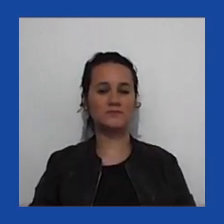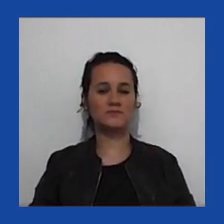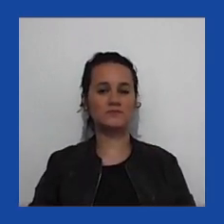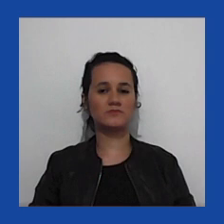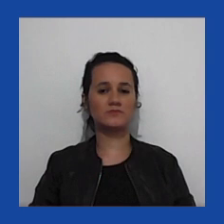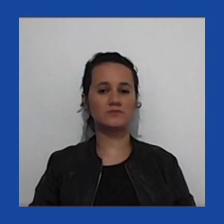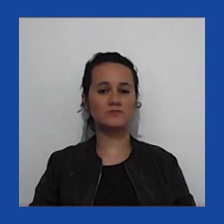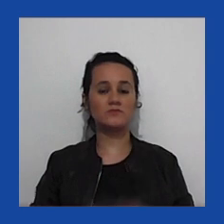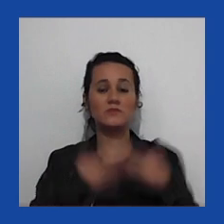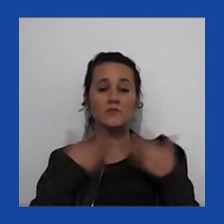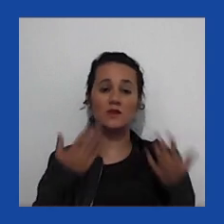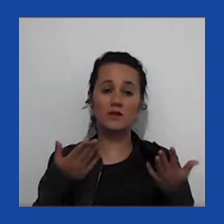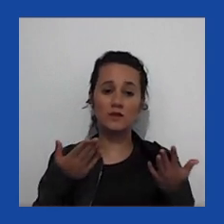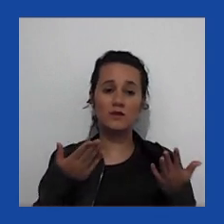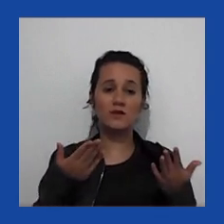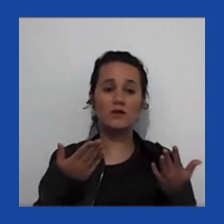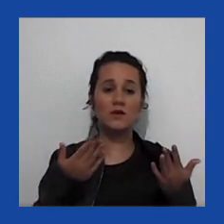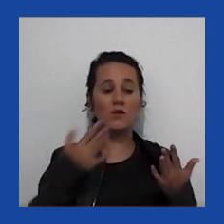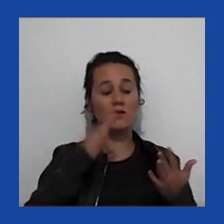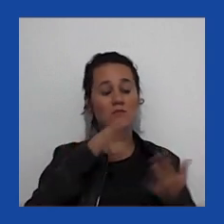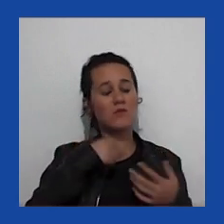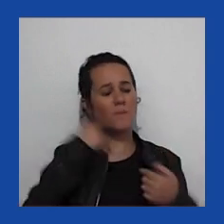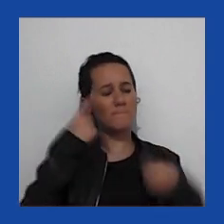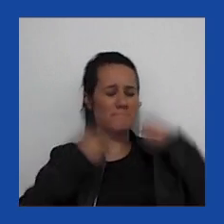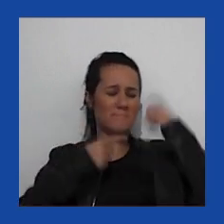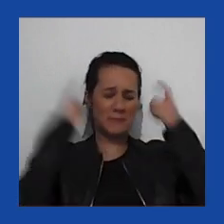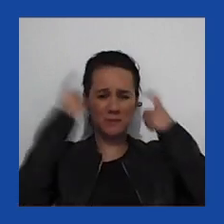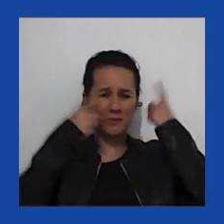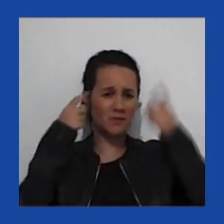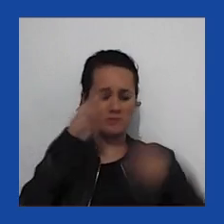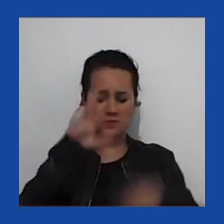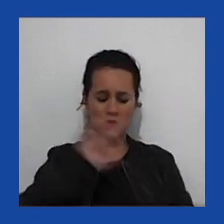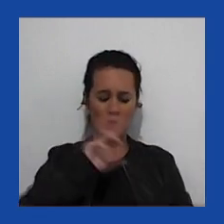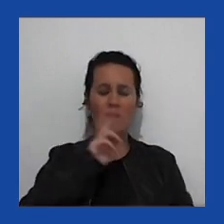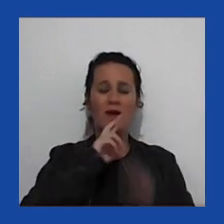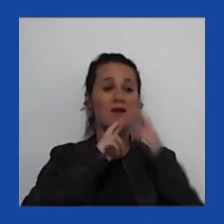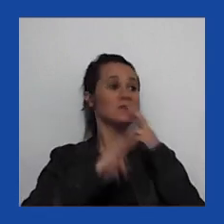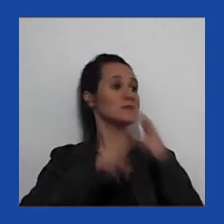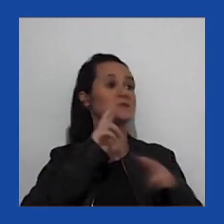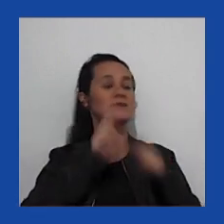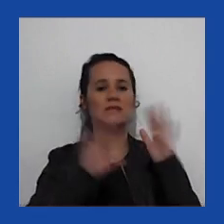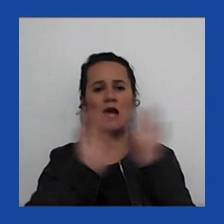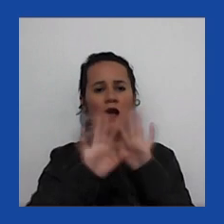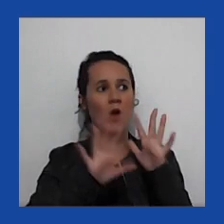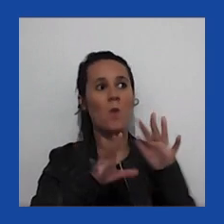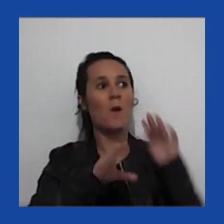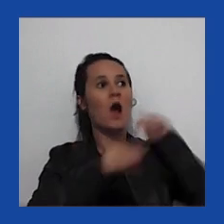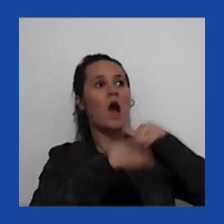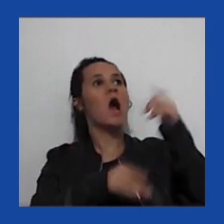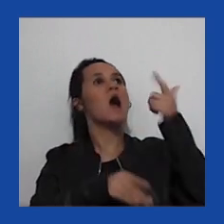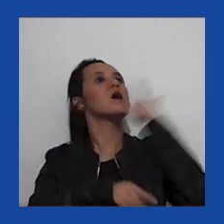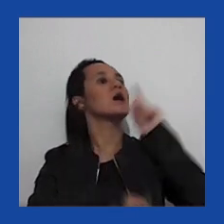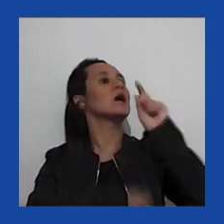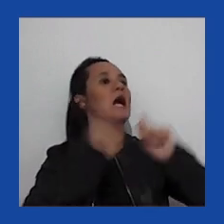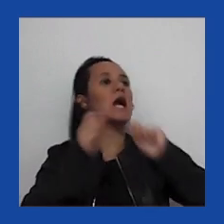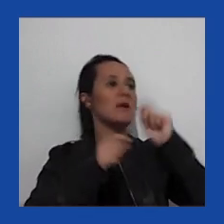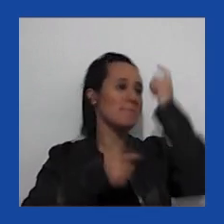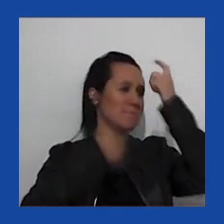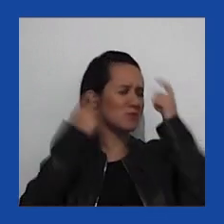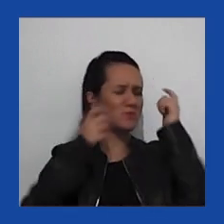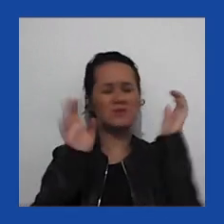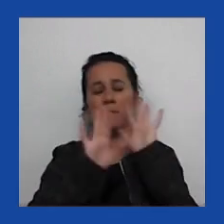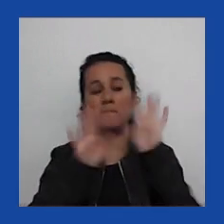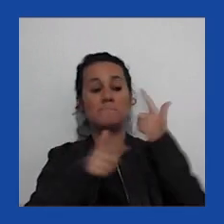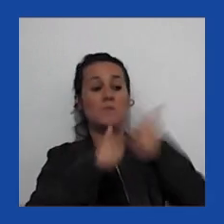Então, isso é a minha preocupação, não é o resultado, não é o resultado da eleição americana que posa